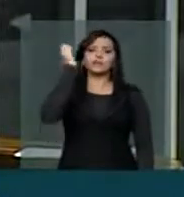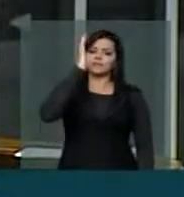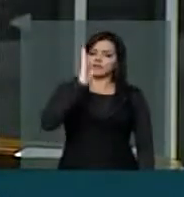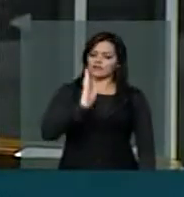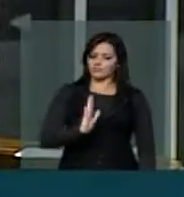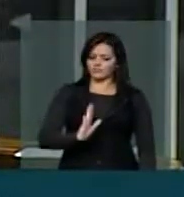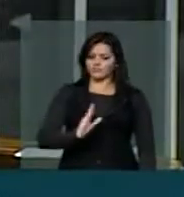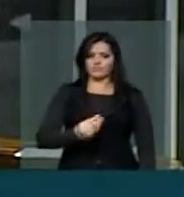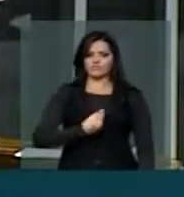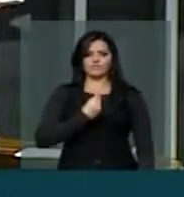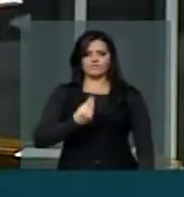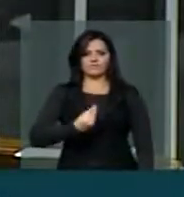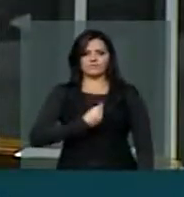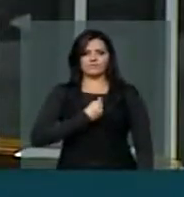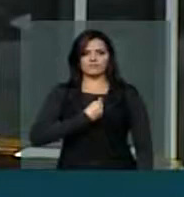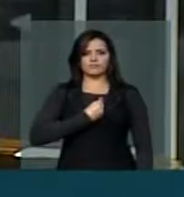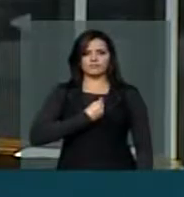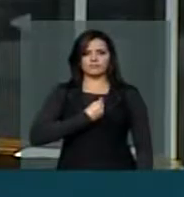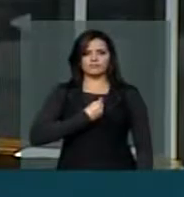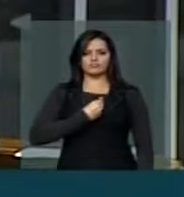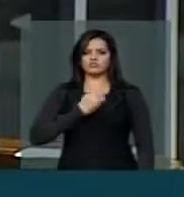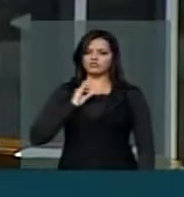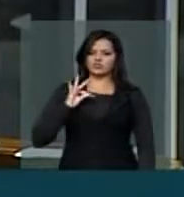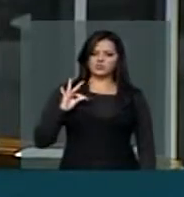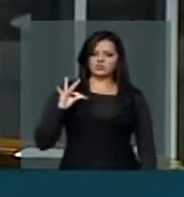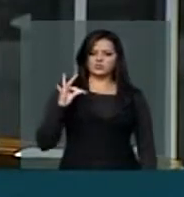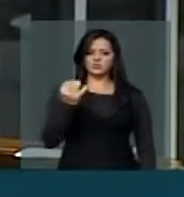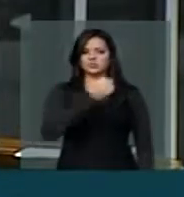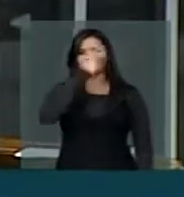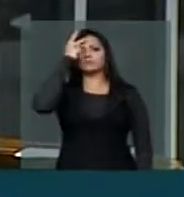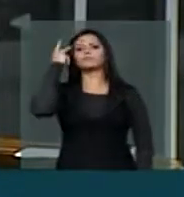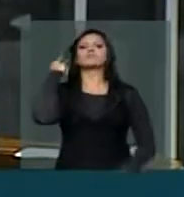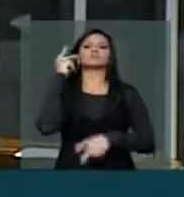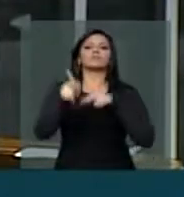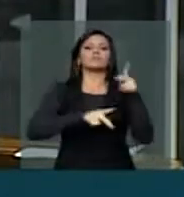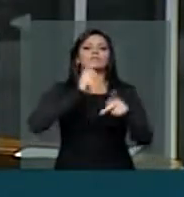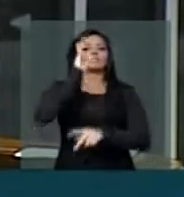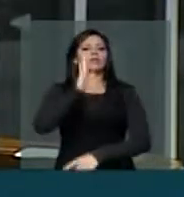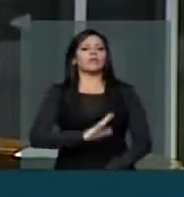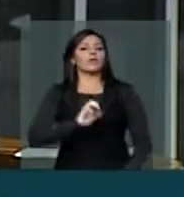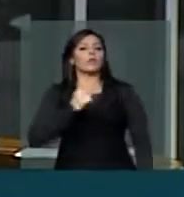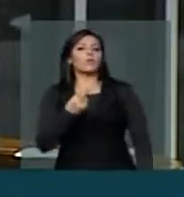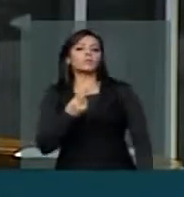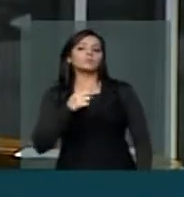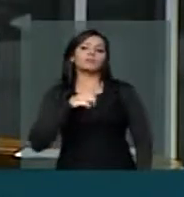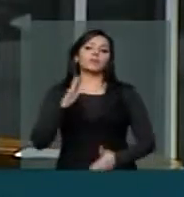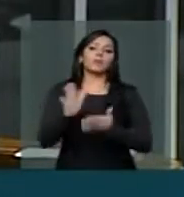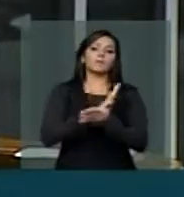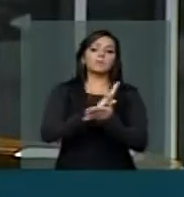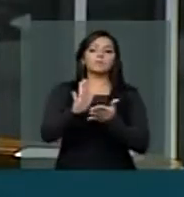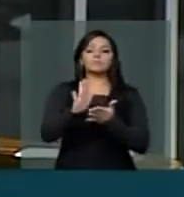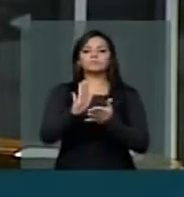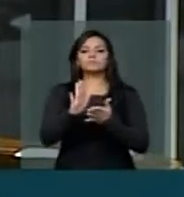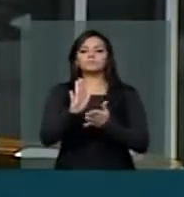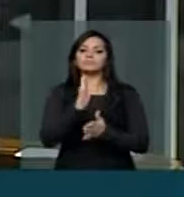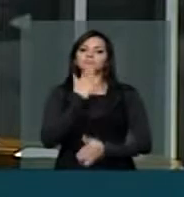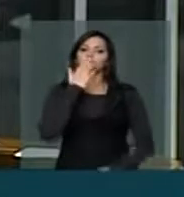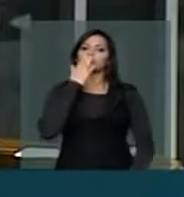vivemos é um Brasil de todos os brasileiros ou tem brasileiros e brasileiros que são,